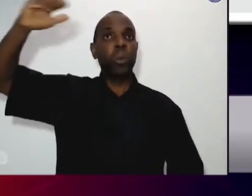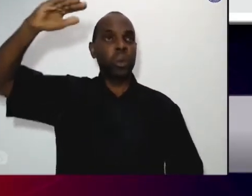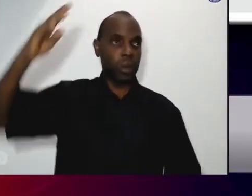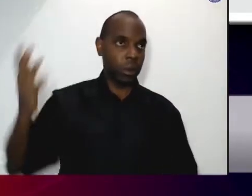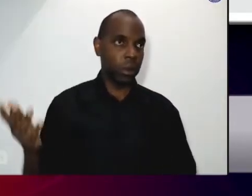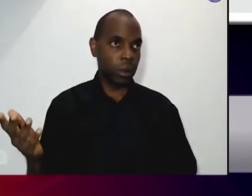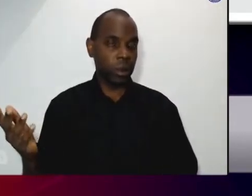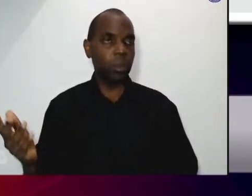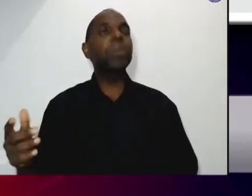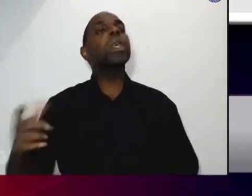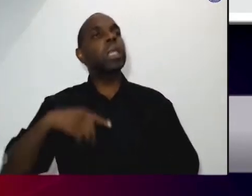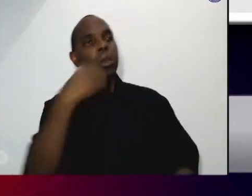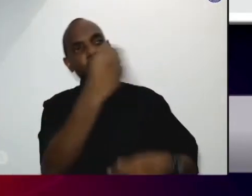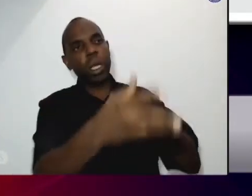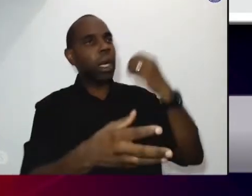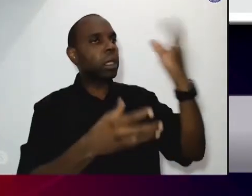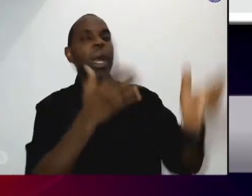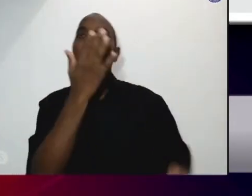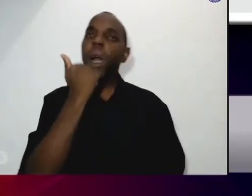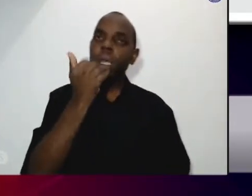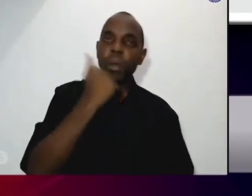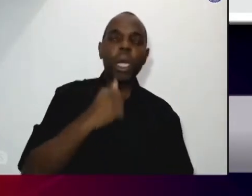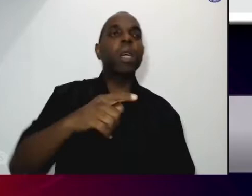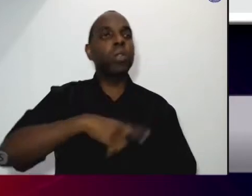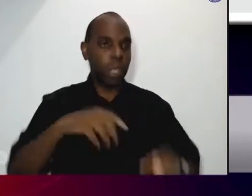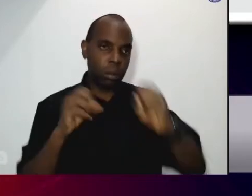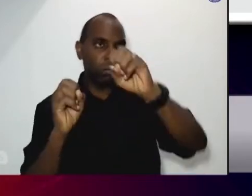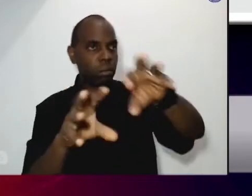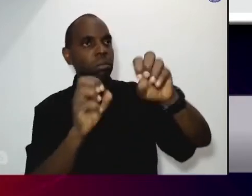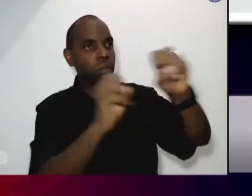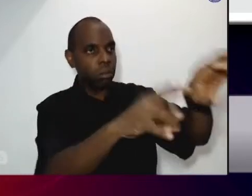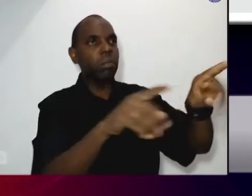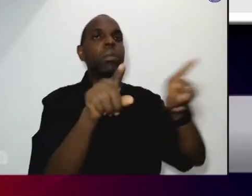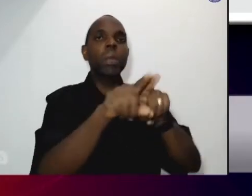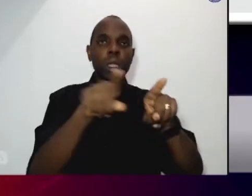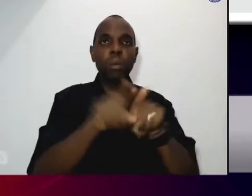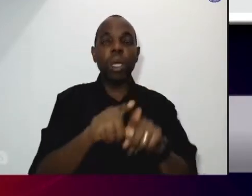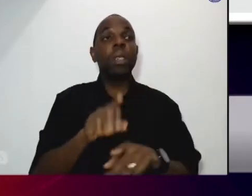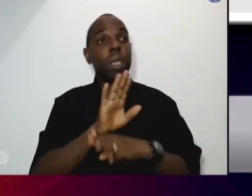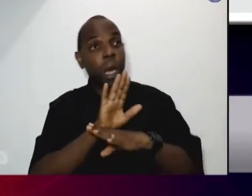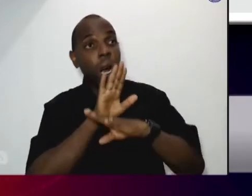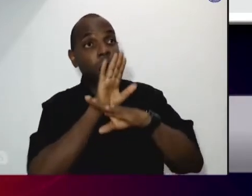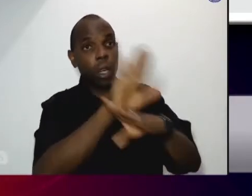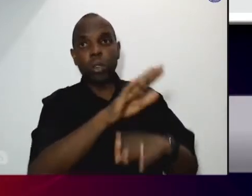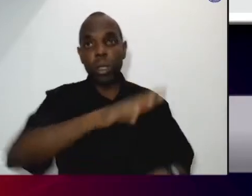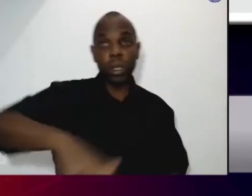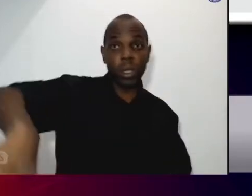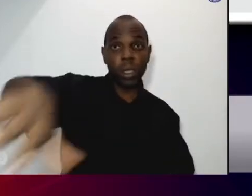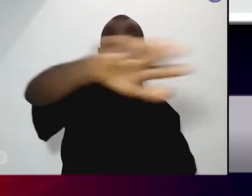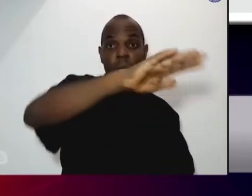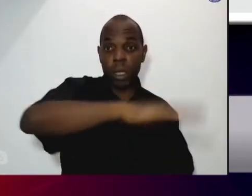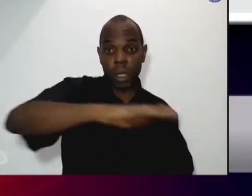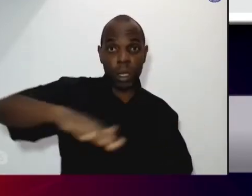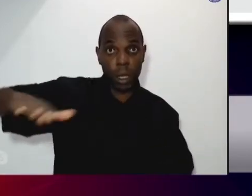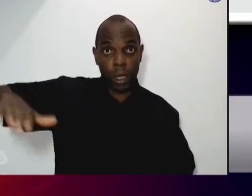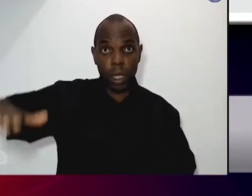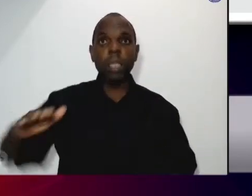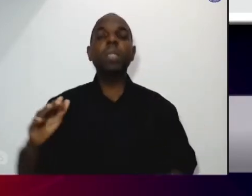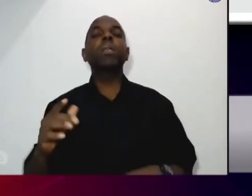alimento fazemos atividades educativas e oferecemos oportunidades para as crianças crescerem em seus